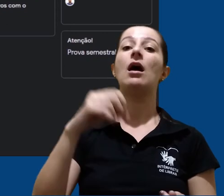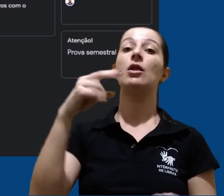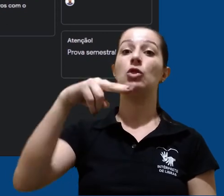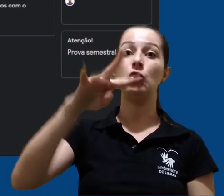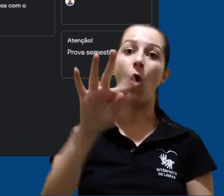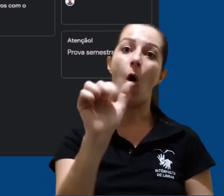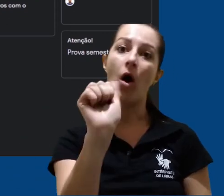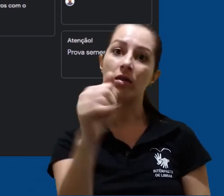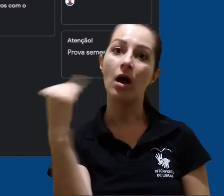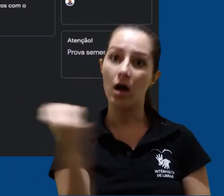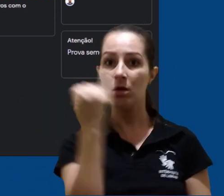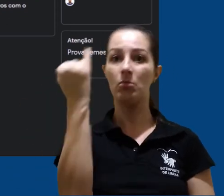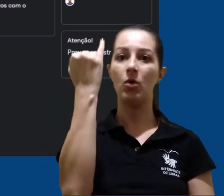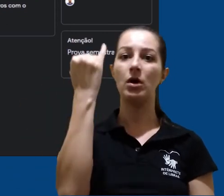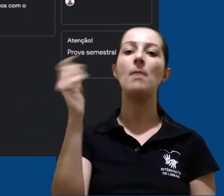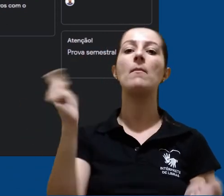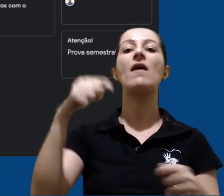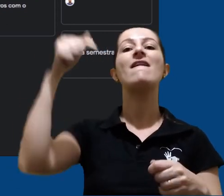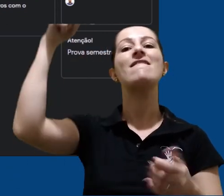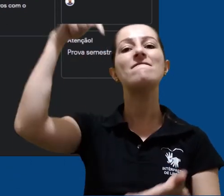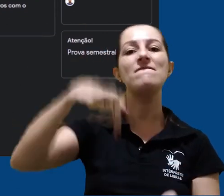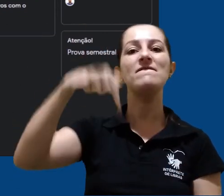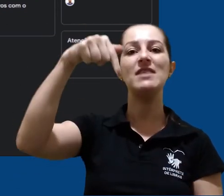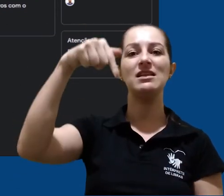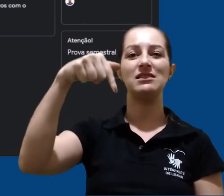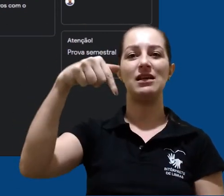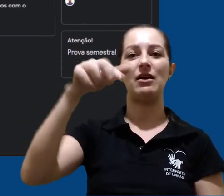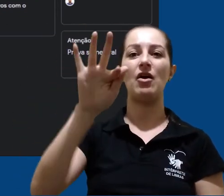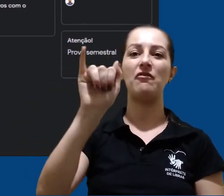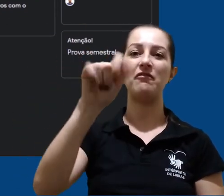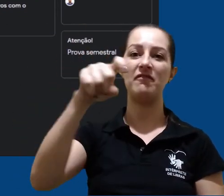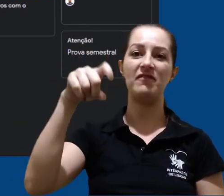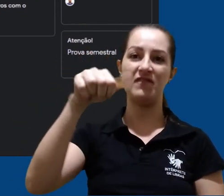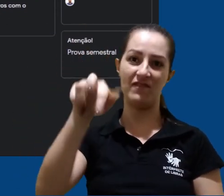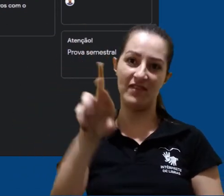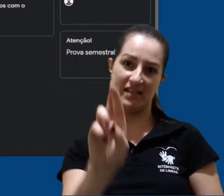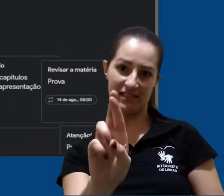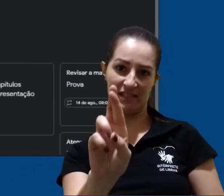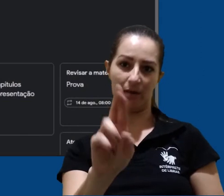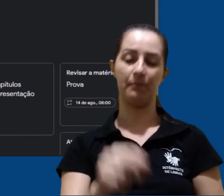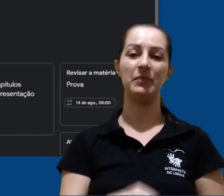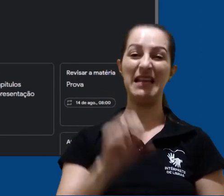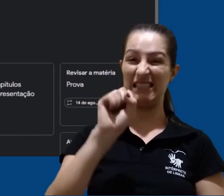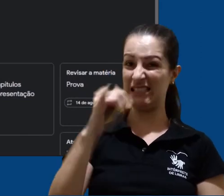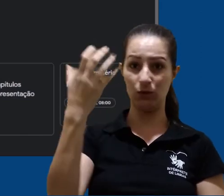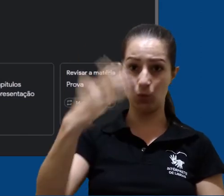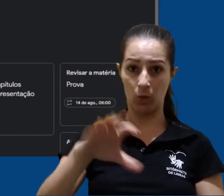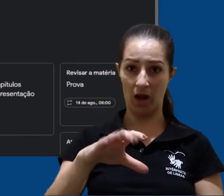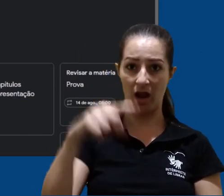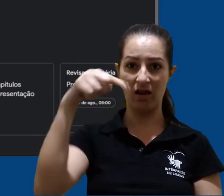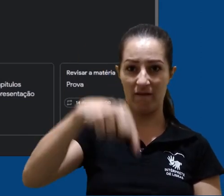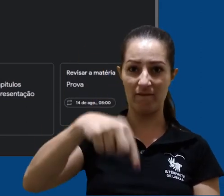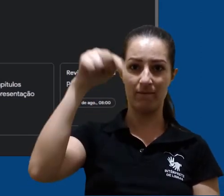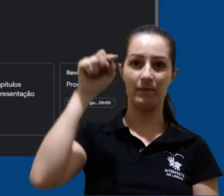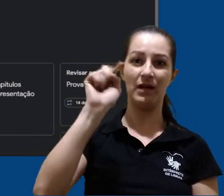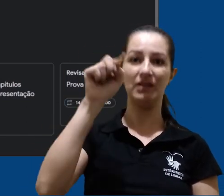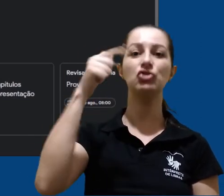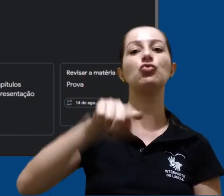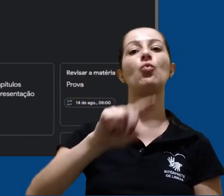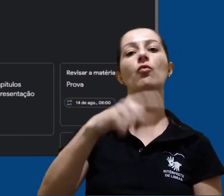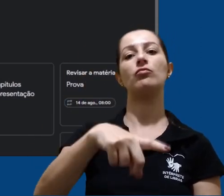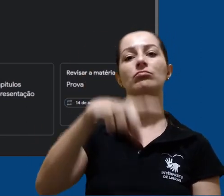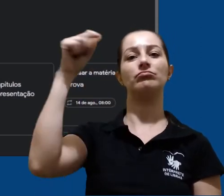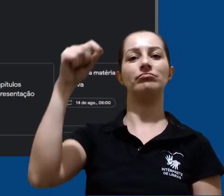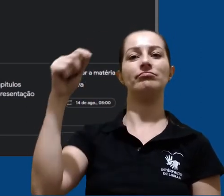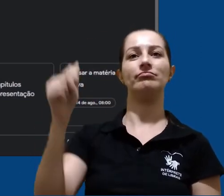seja muito importante, você pode fixá-la e ela ficará numa posição de destaque. Para desafixar, clique no mesmo ícone